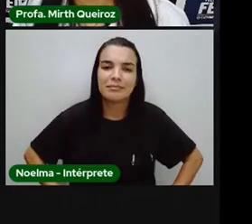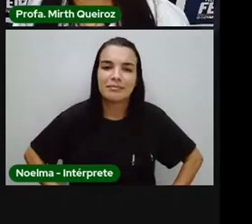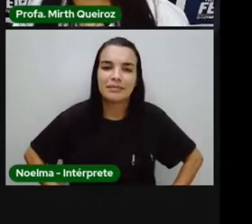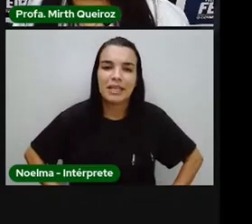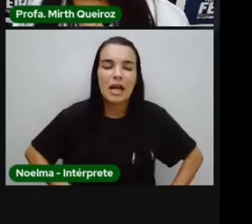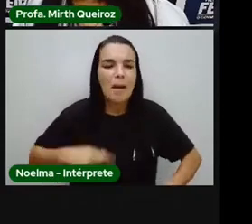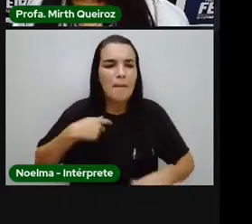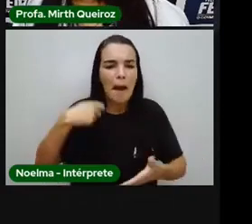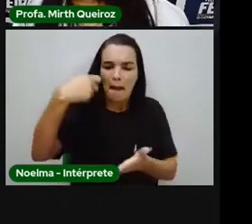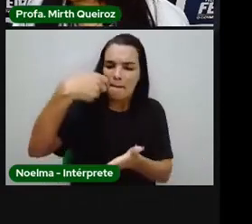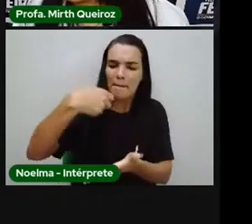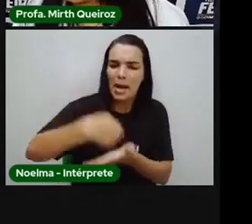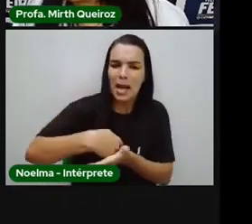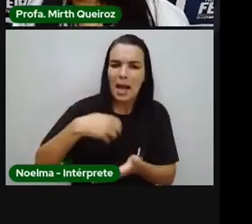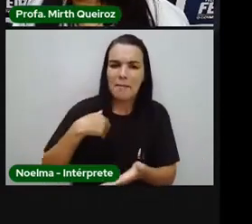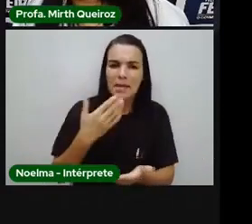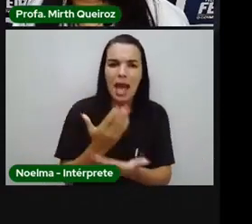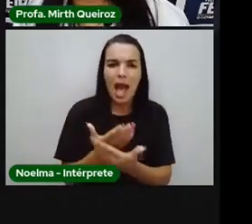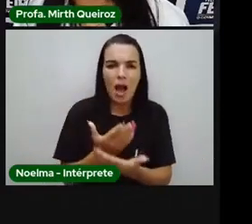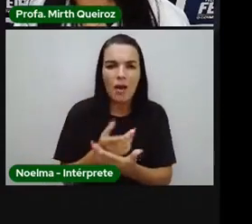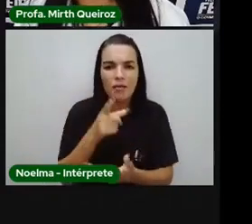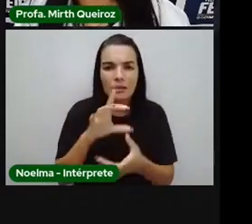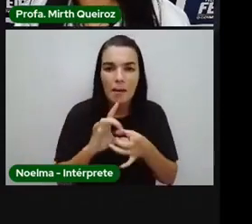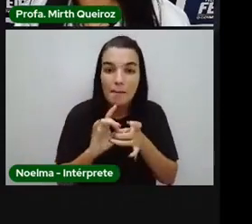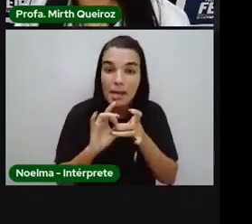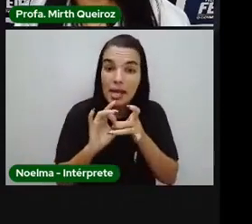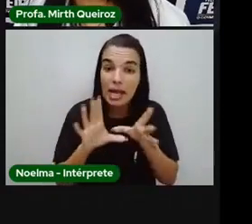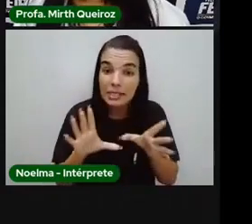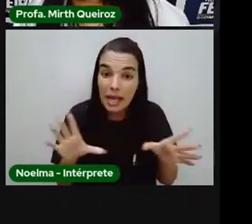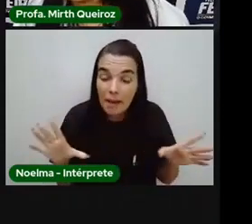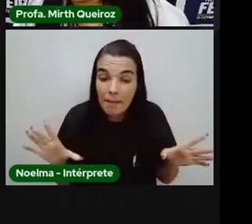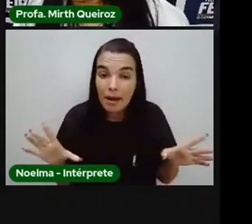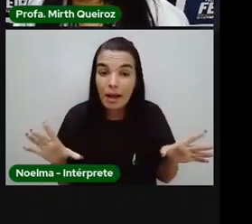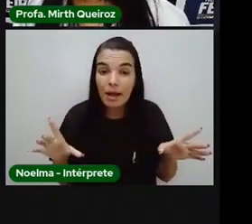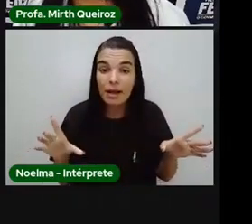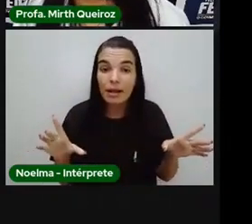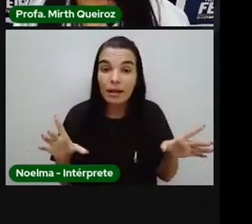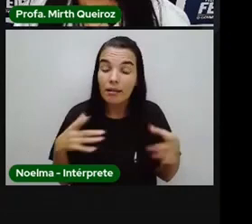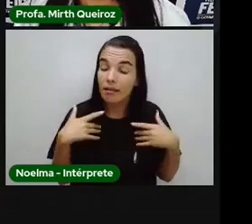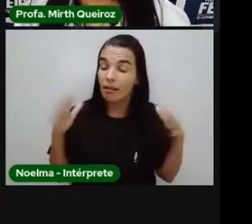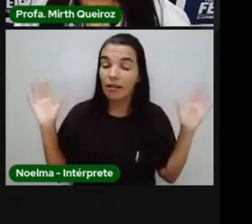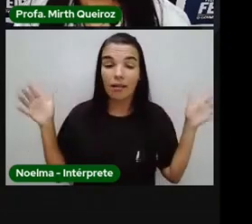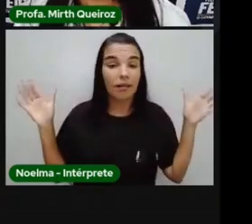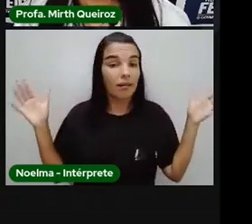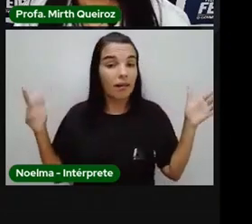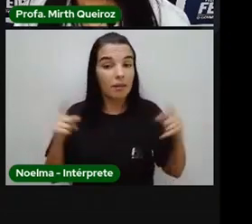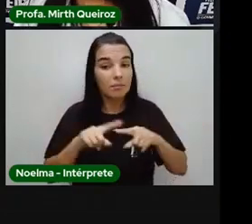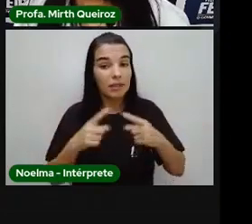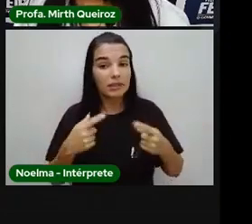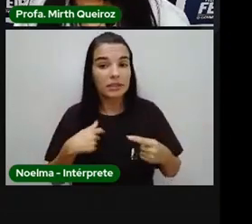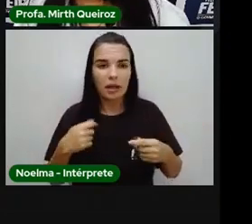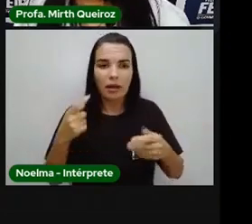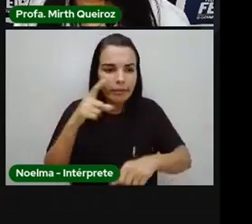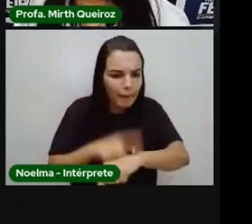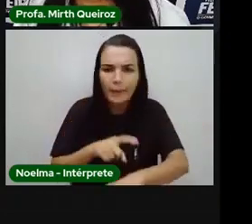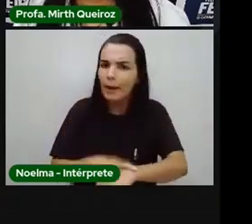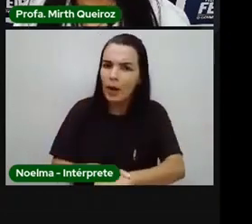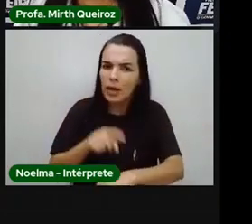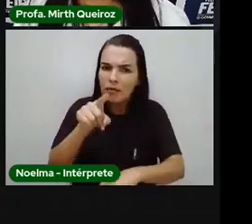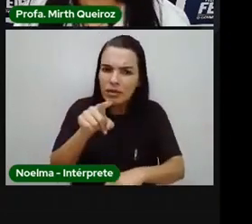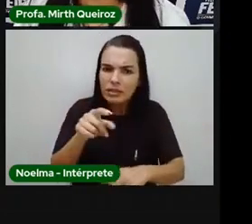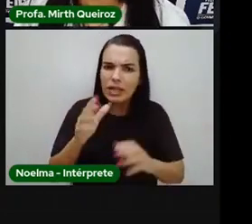Para pagar a minha aula, permitiste-me escapar, para então, no mesmo instante,